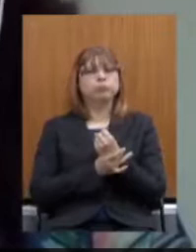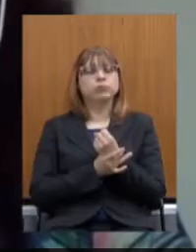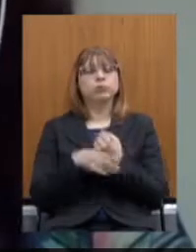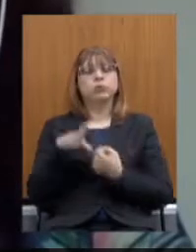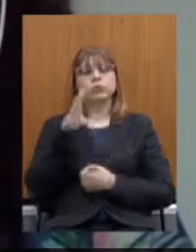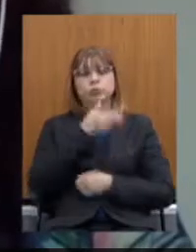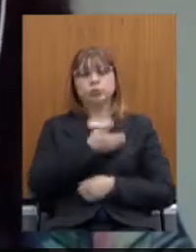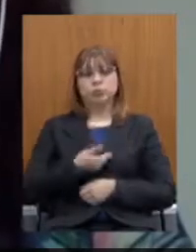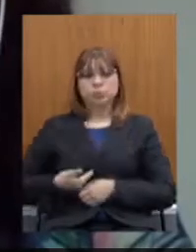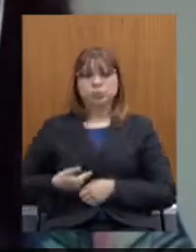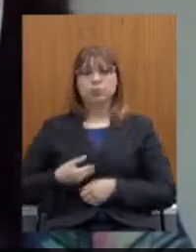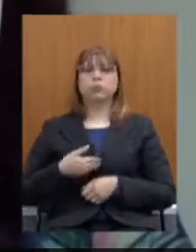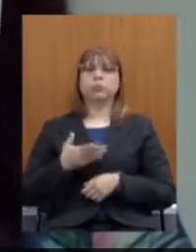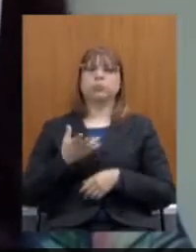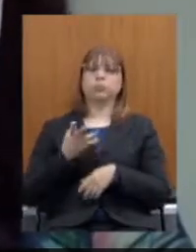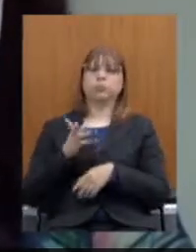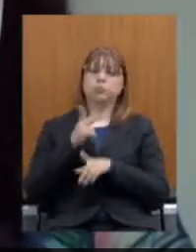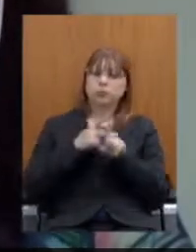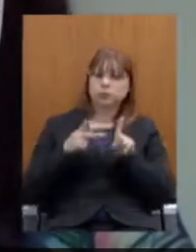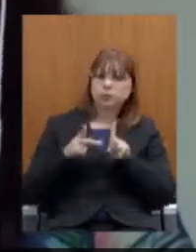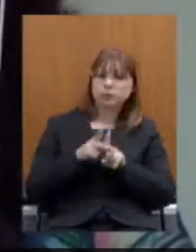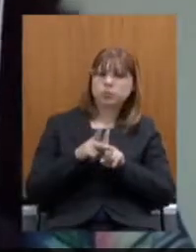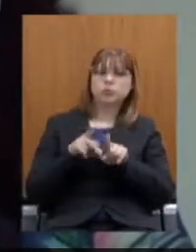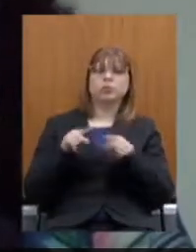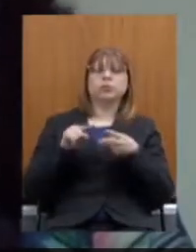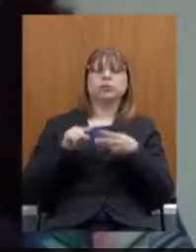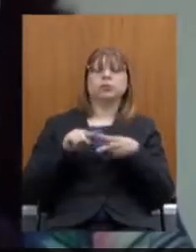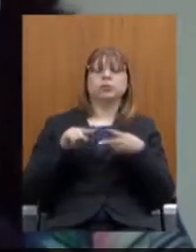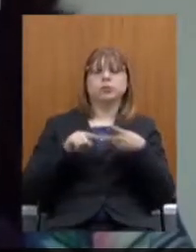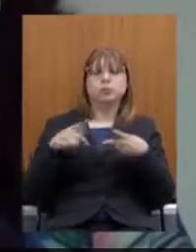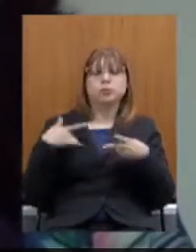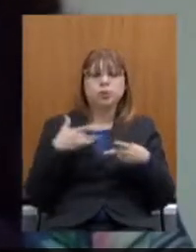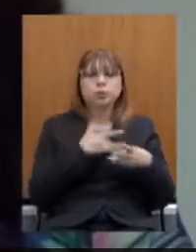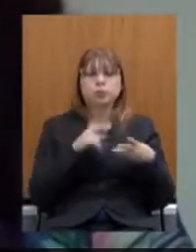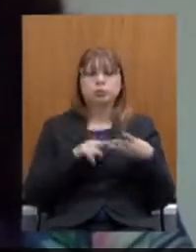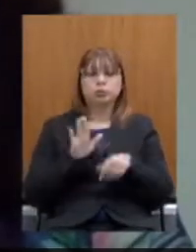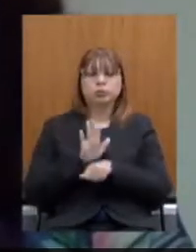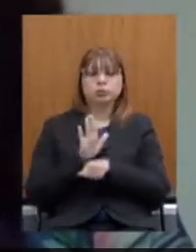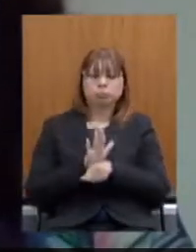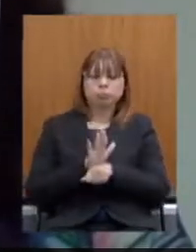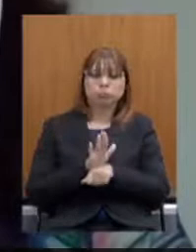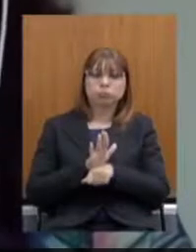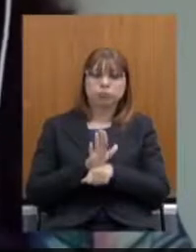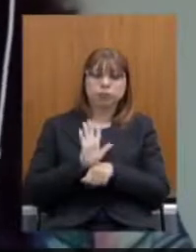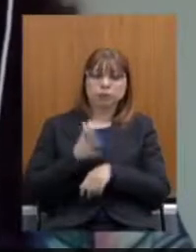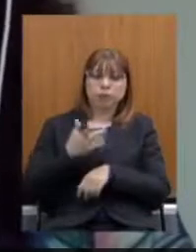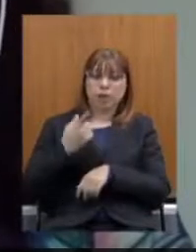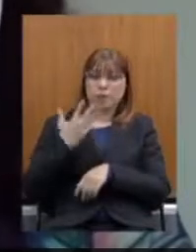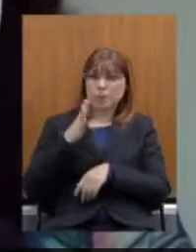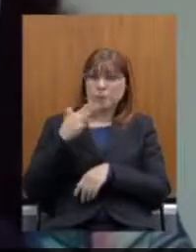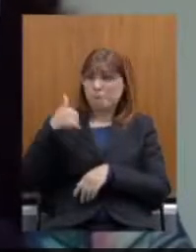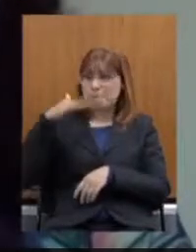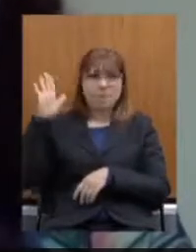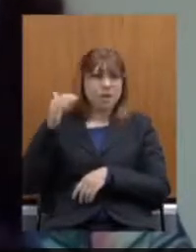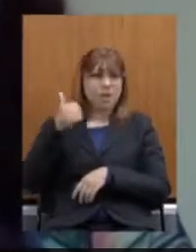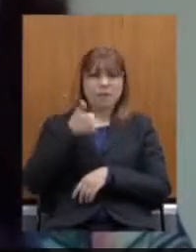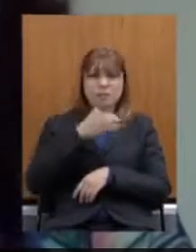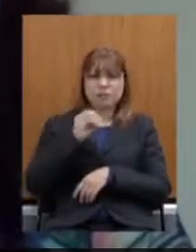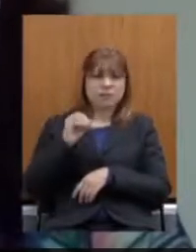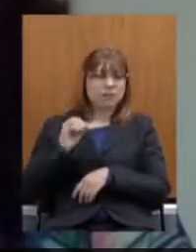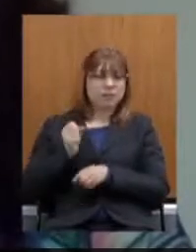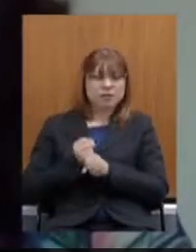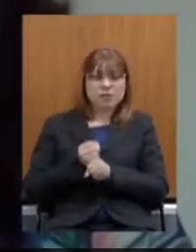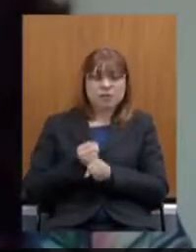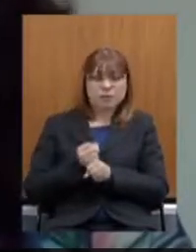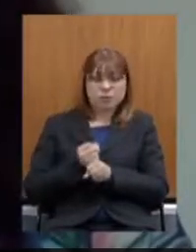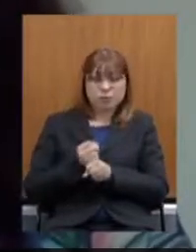saúde e a assistência. Uma construção de mais de um século que o governo quer destruir com o